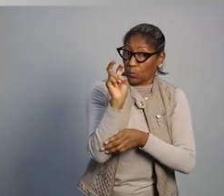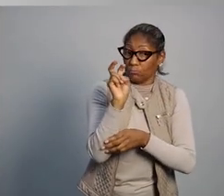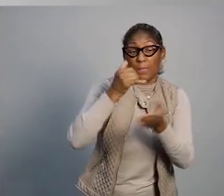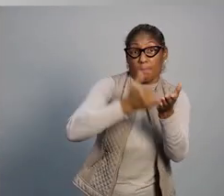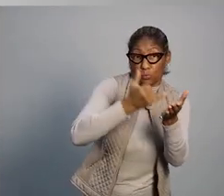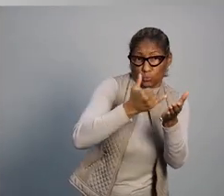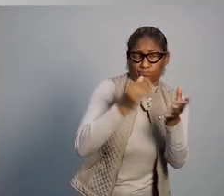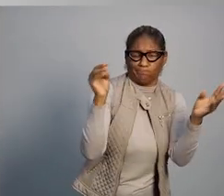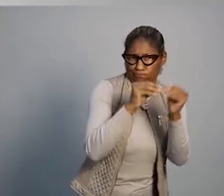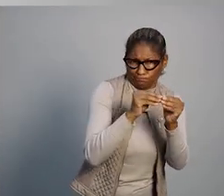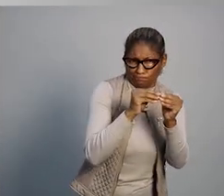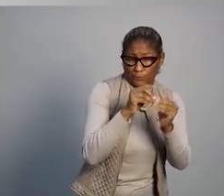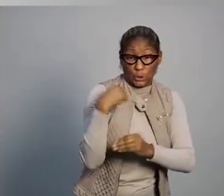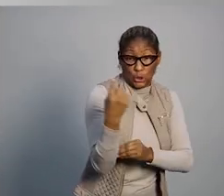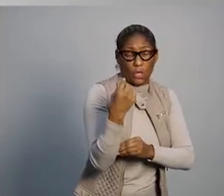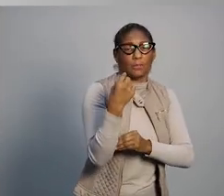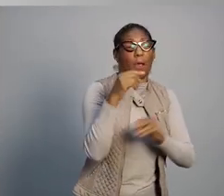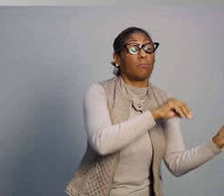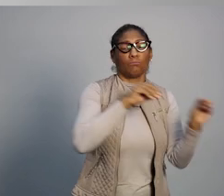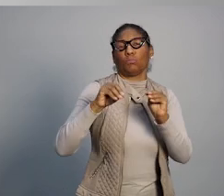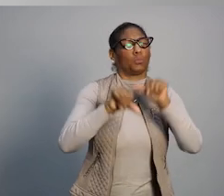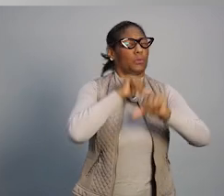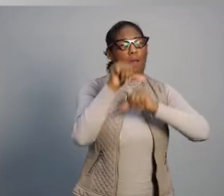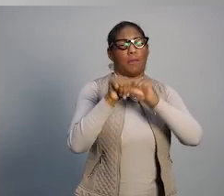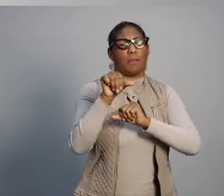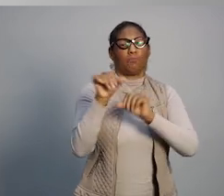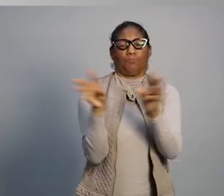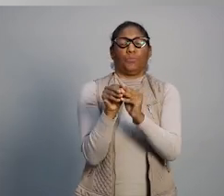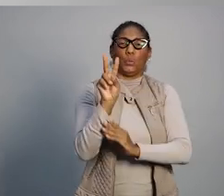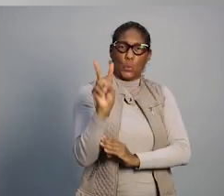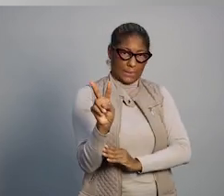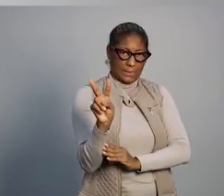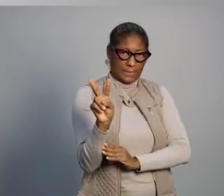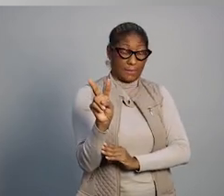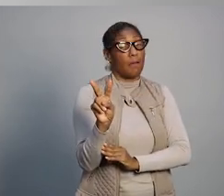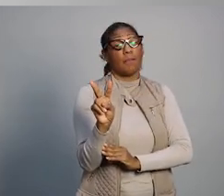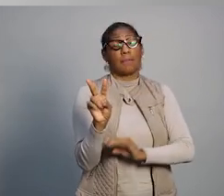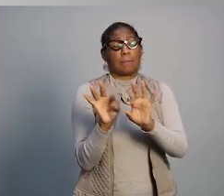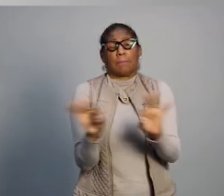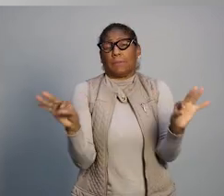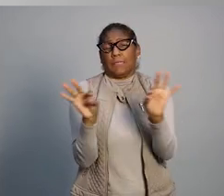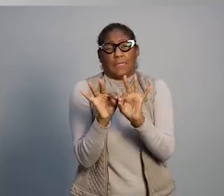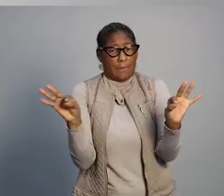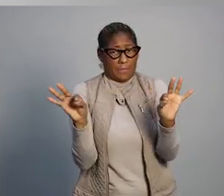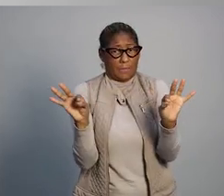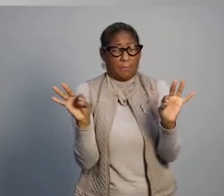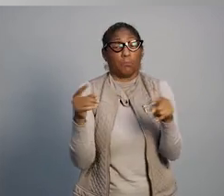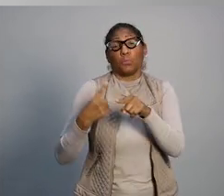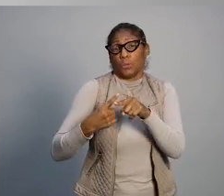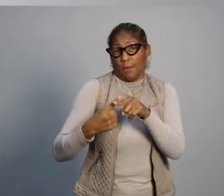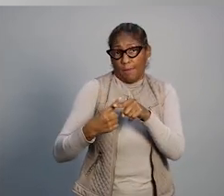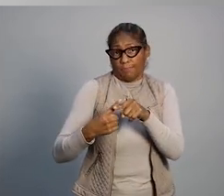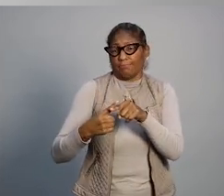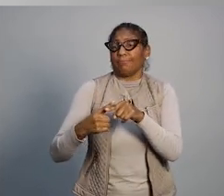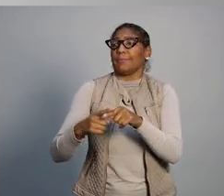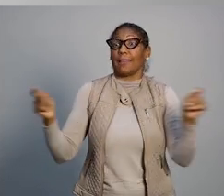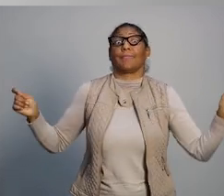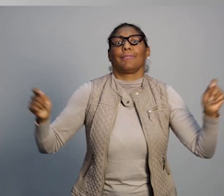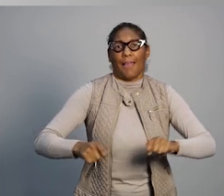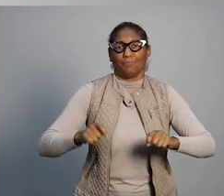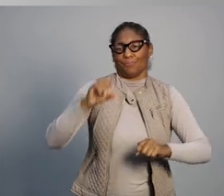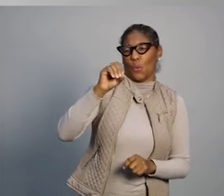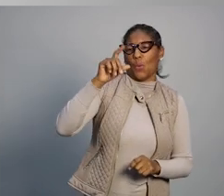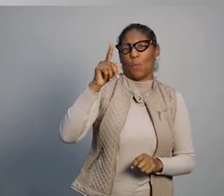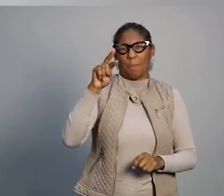atual de tributação do Rio Grande do Sul tem cinco alíquotas. A nossa proposta é reduzir para duas. Isso gera uma